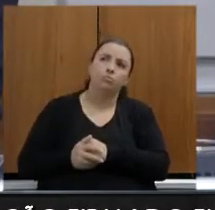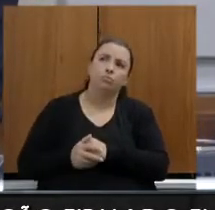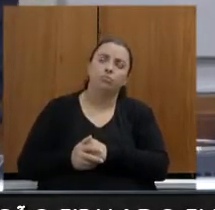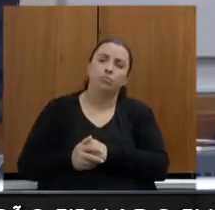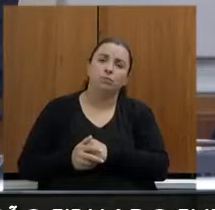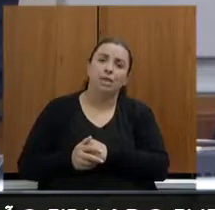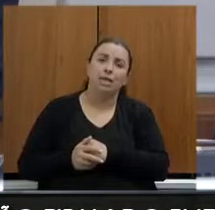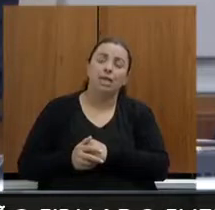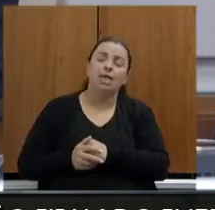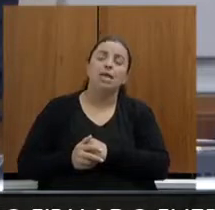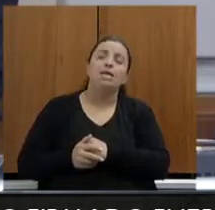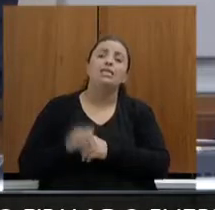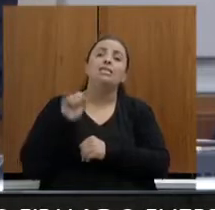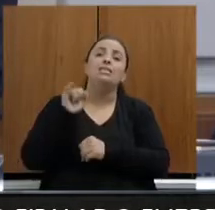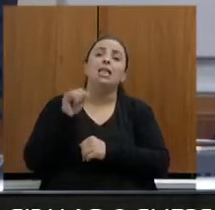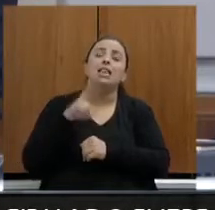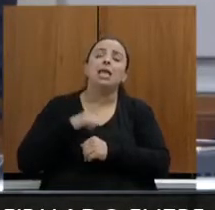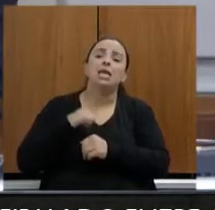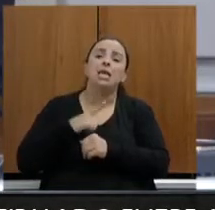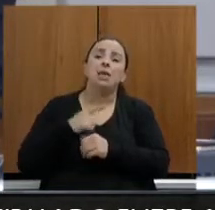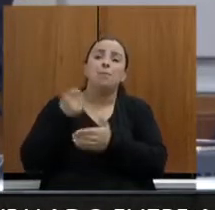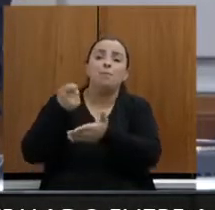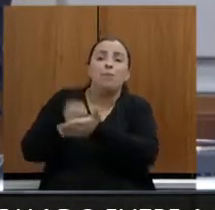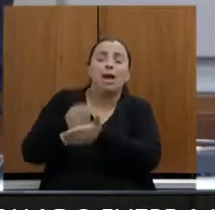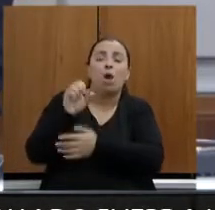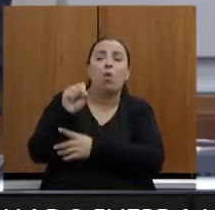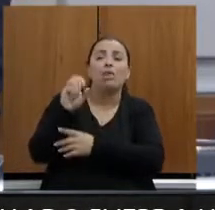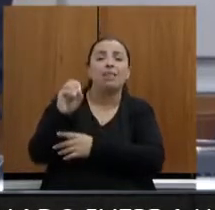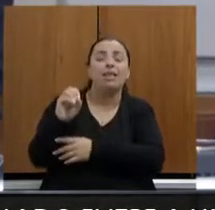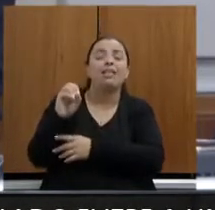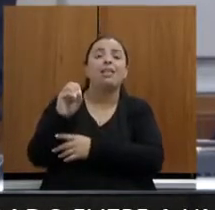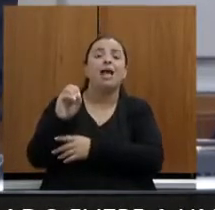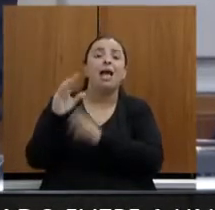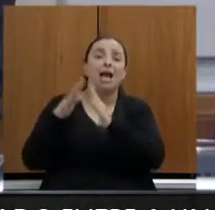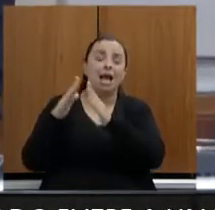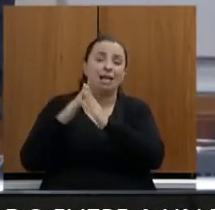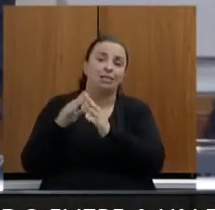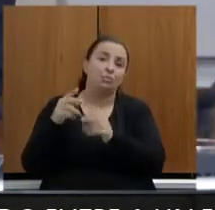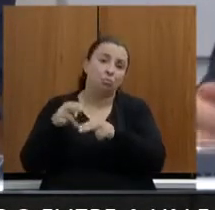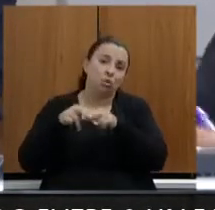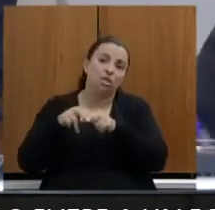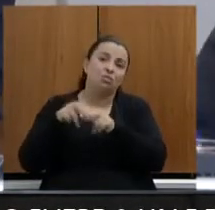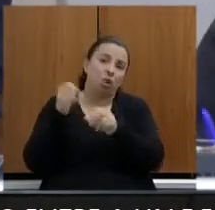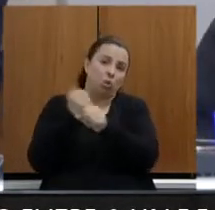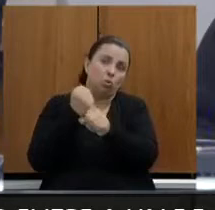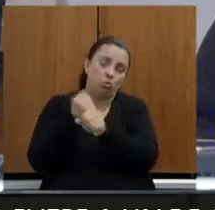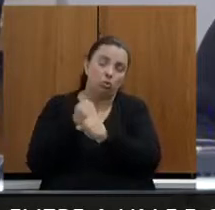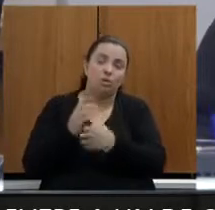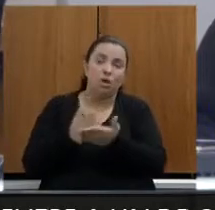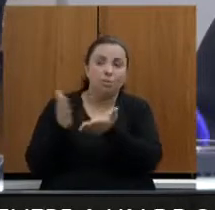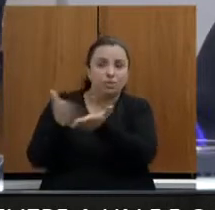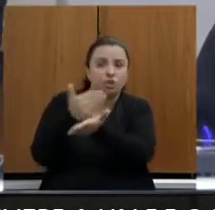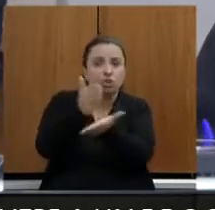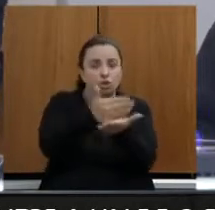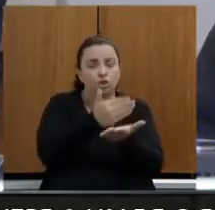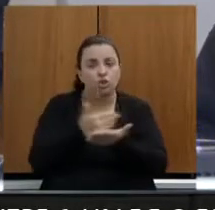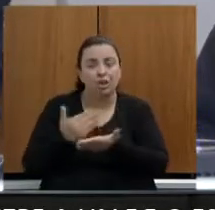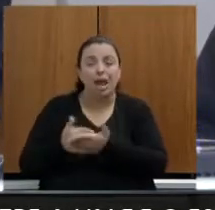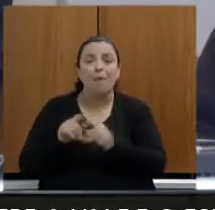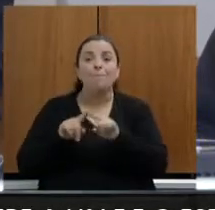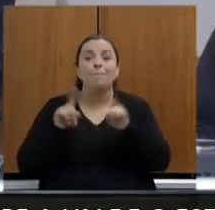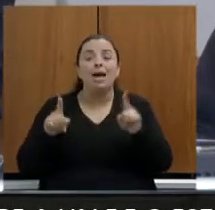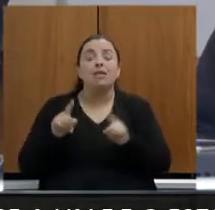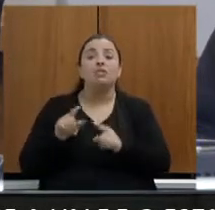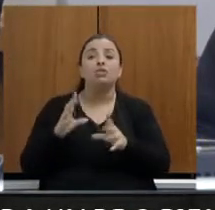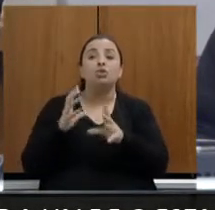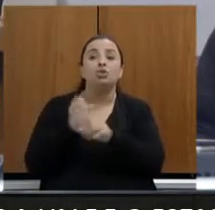essas 80 casas, quando foram desapropriadas, o bairro inteiro não tem regularização fundiária. A população está lá há mais de 30, 40 anos sem